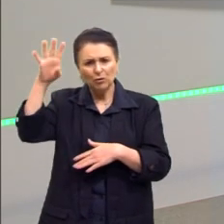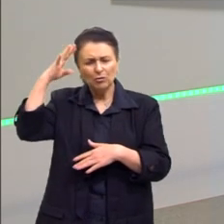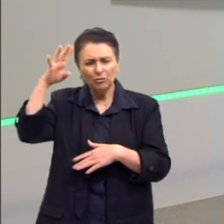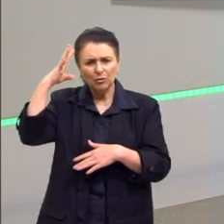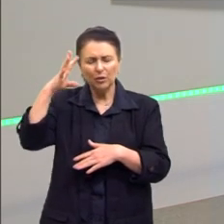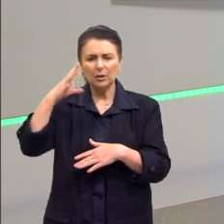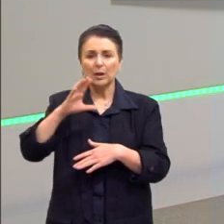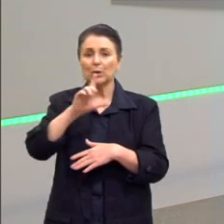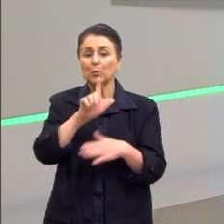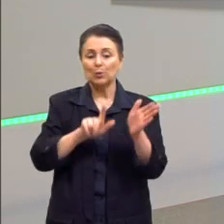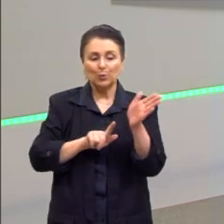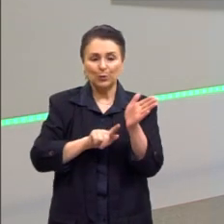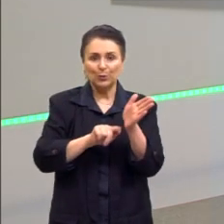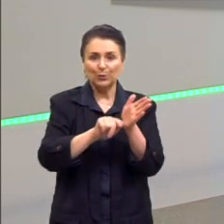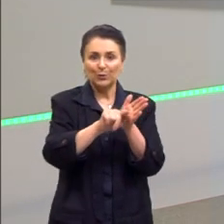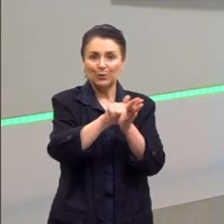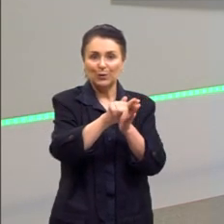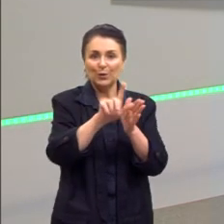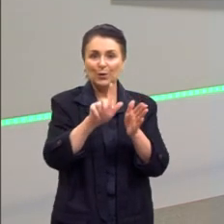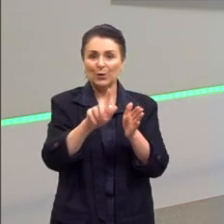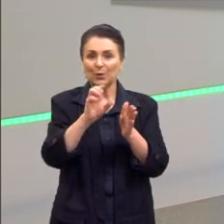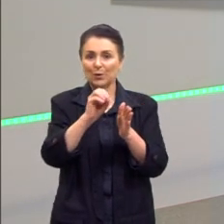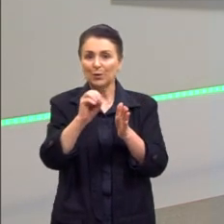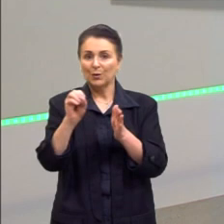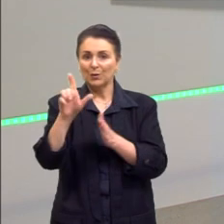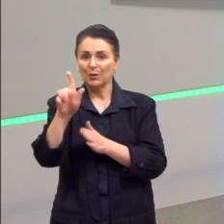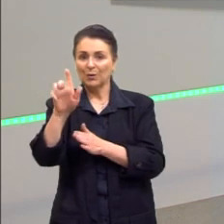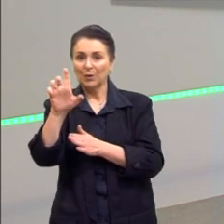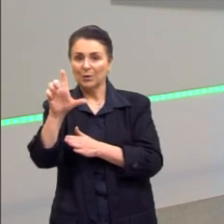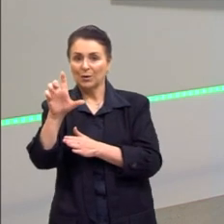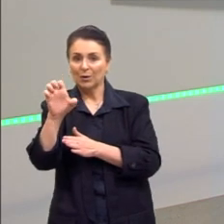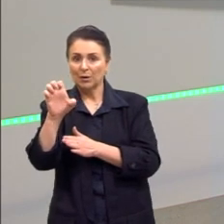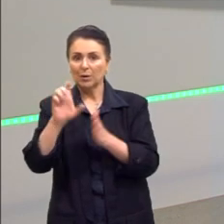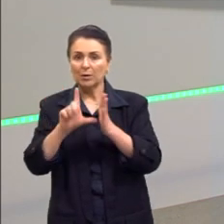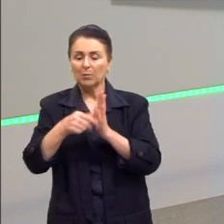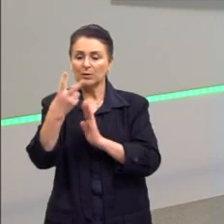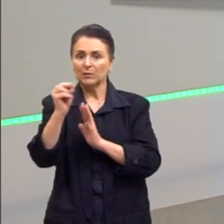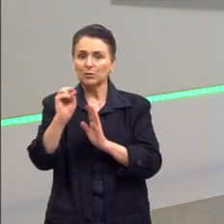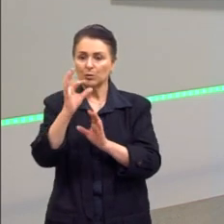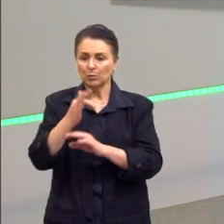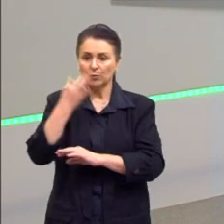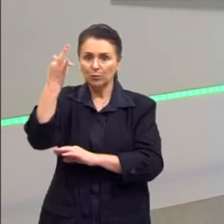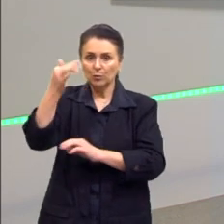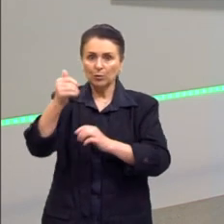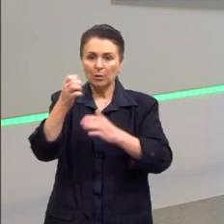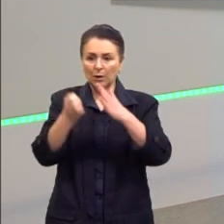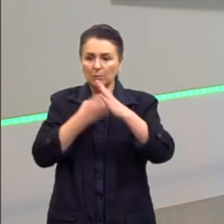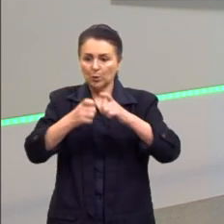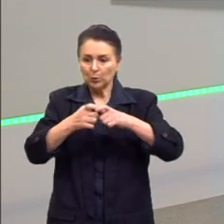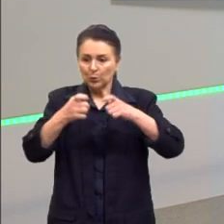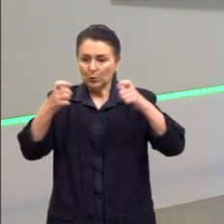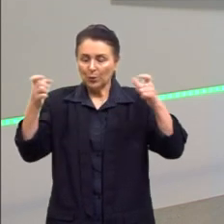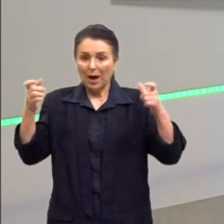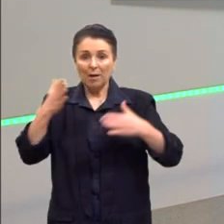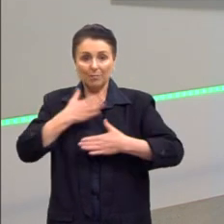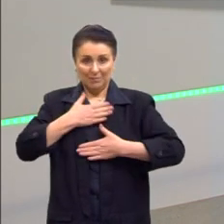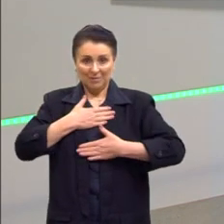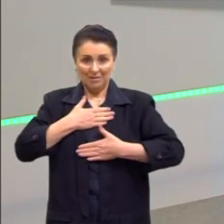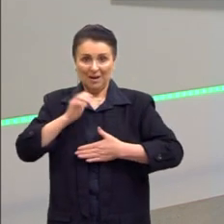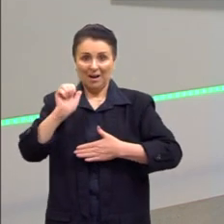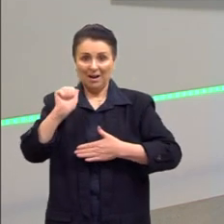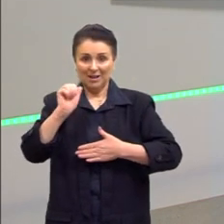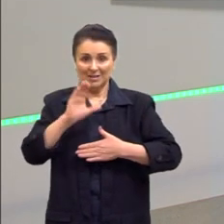eu comprei várias ações da Google. Depois de vinte anos, essa empresa cresceu muito. Então a minha ação vai valorizar muito